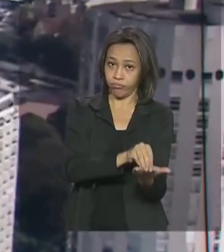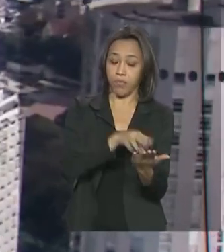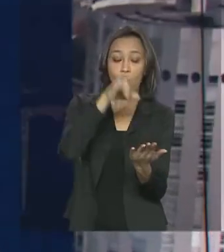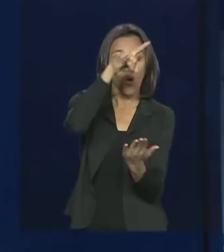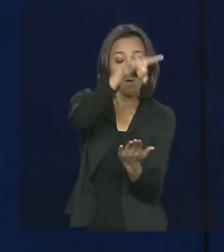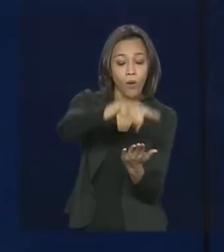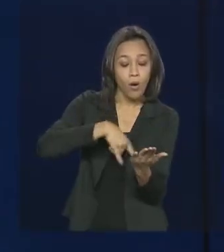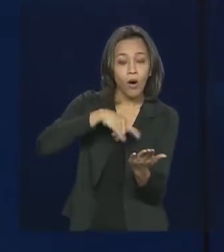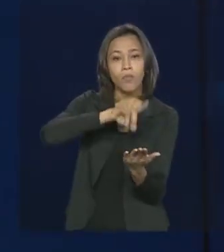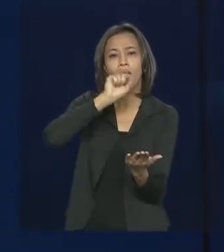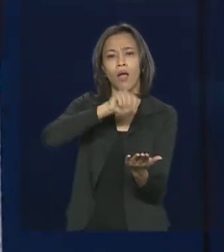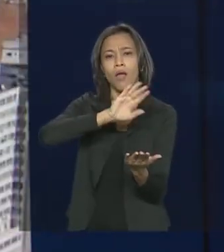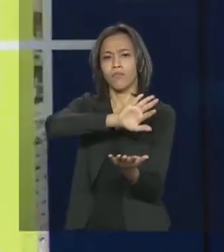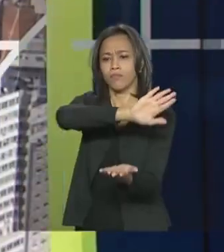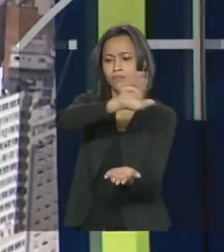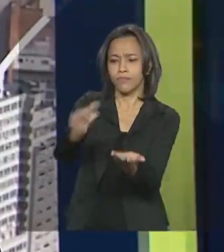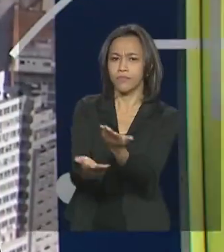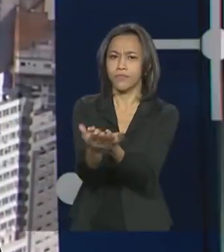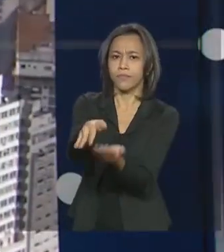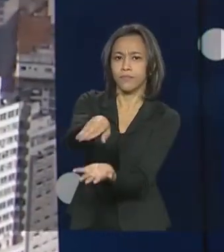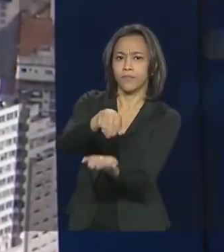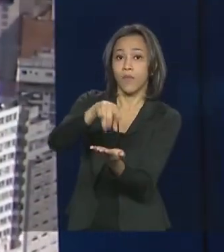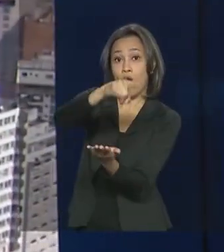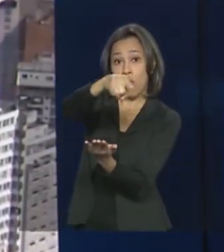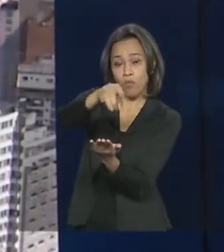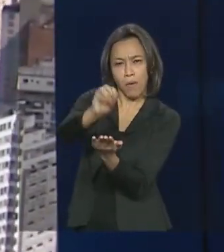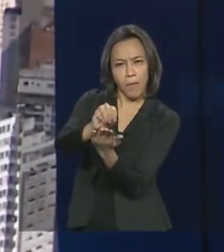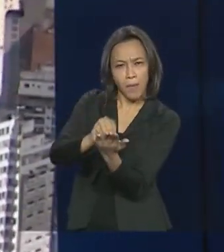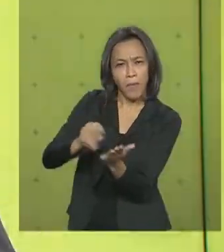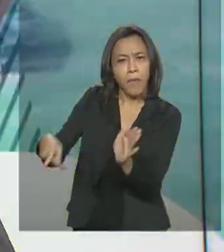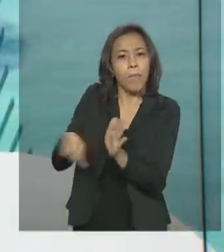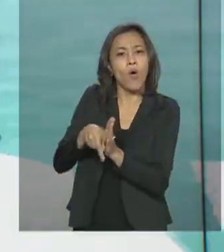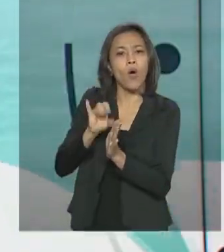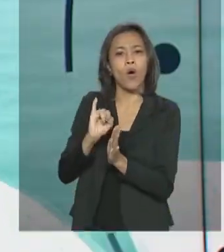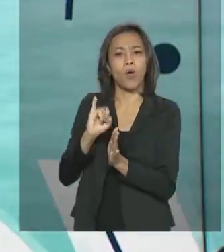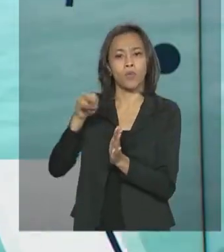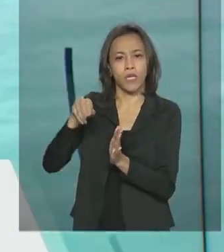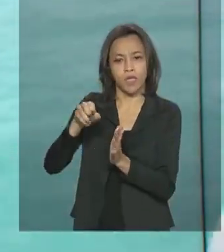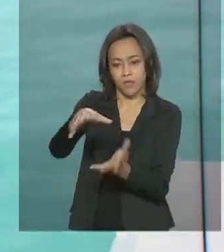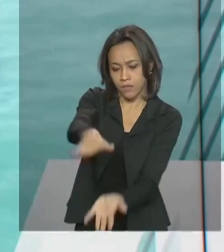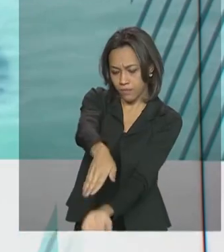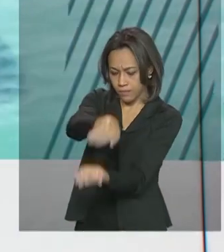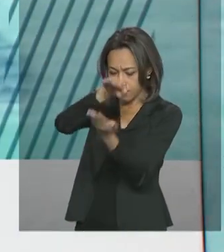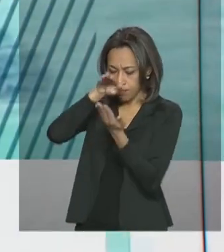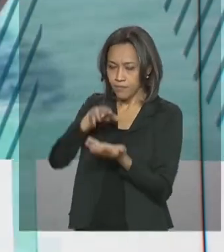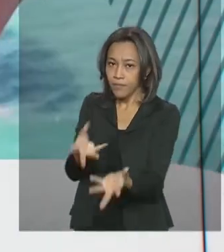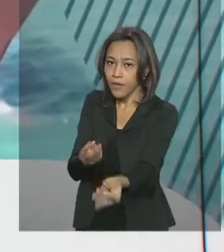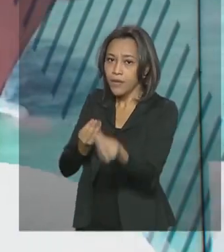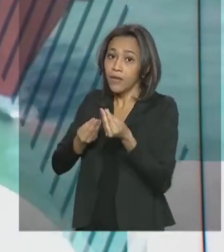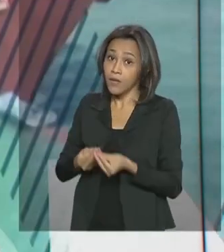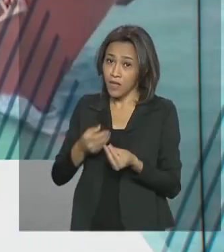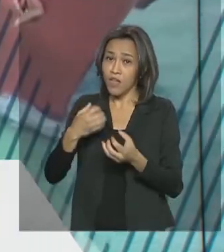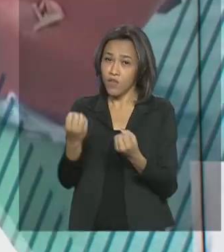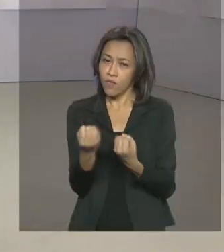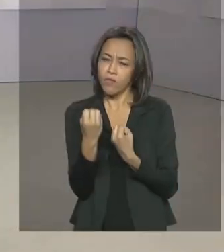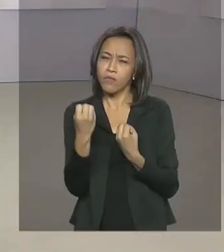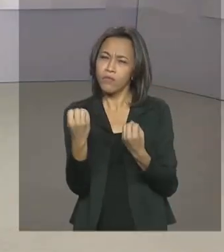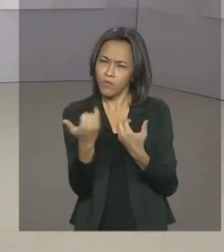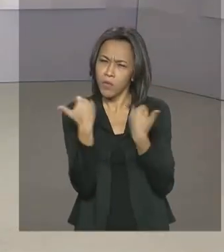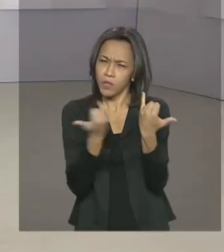devem ser colocadas na urna junto com o formulário próprio. Mais informações no site do INSS na internet.